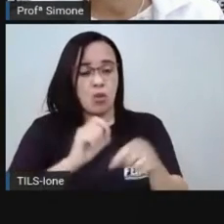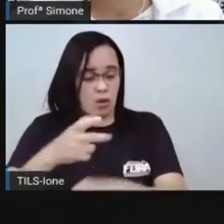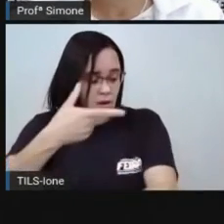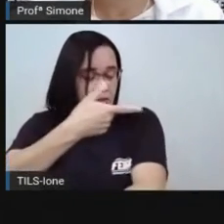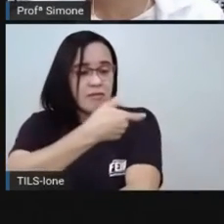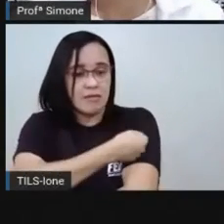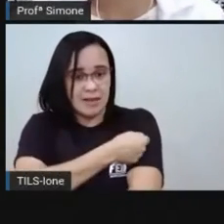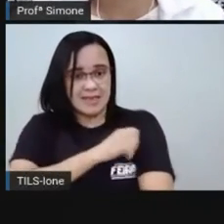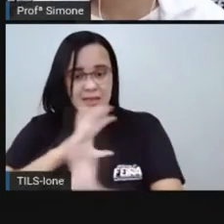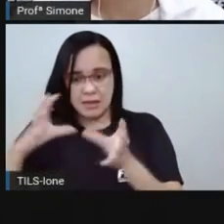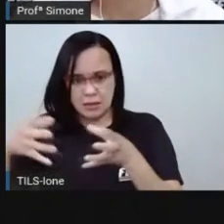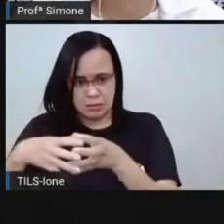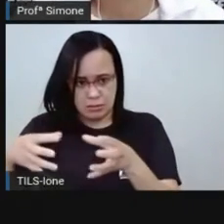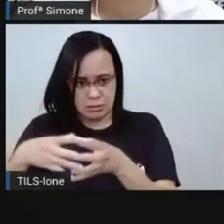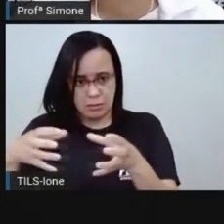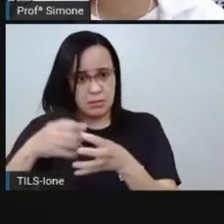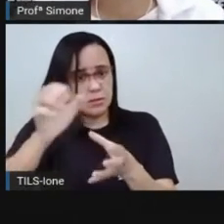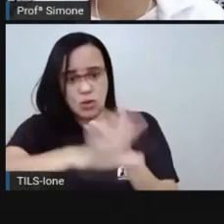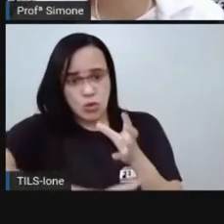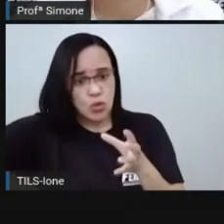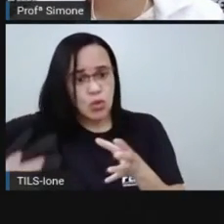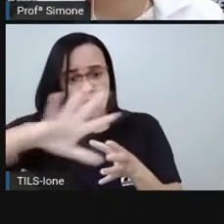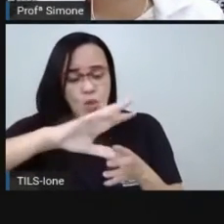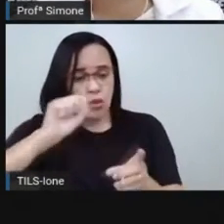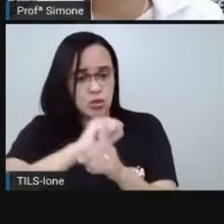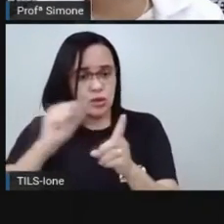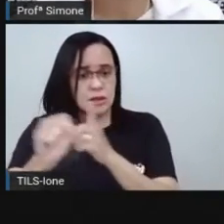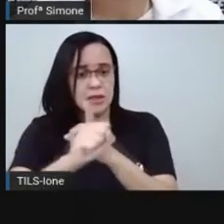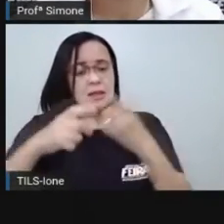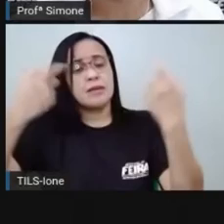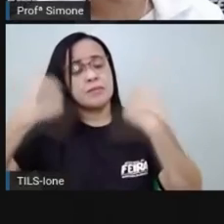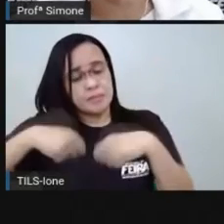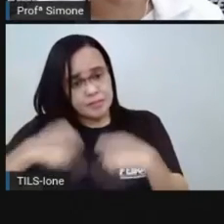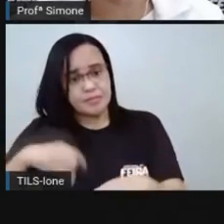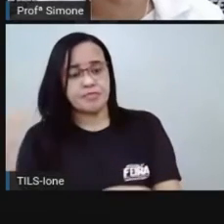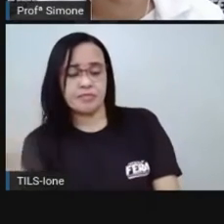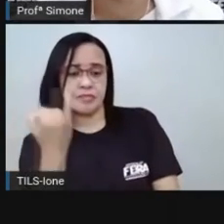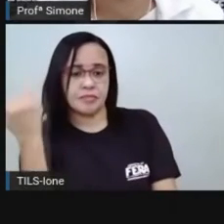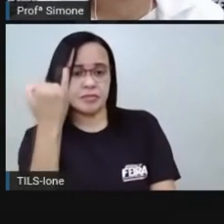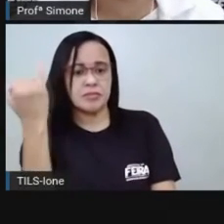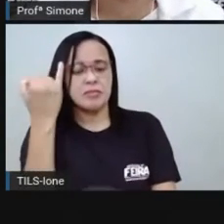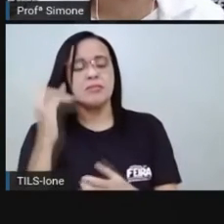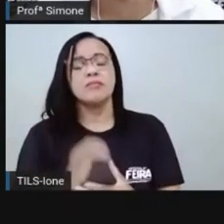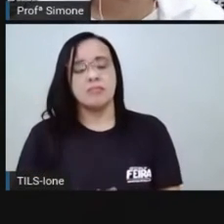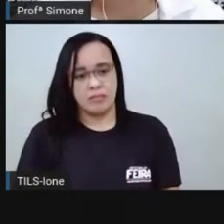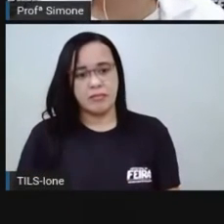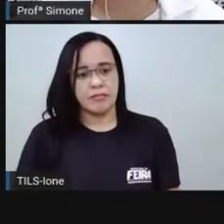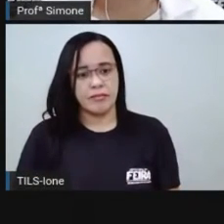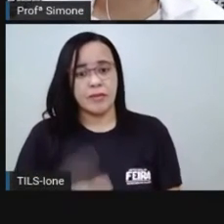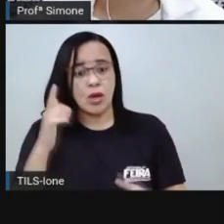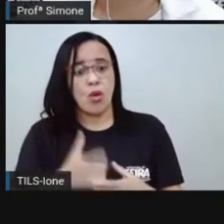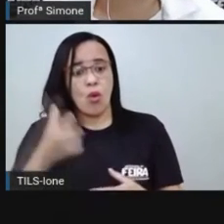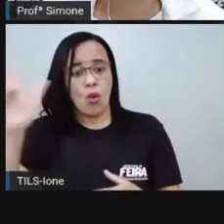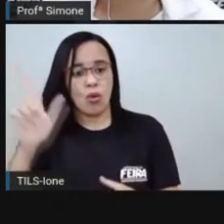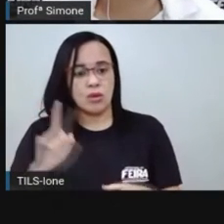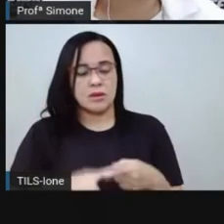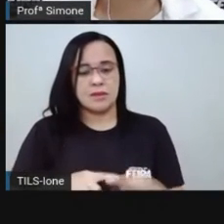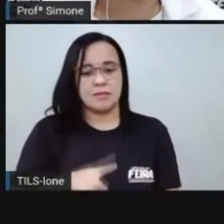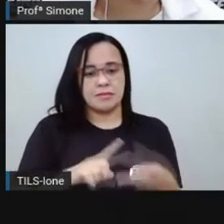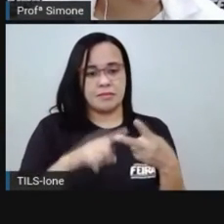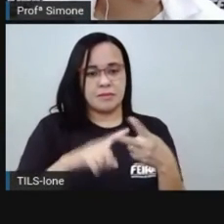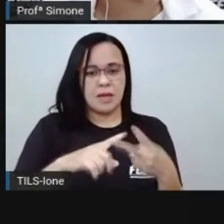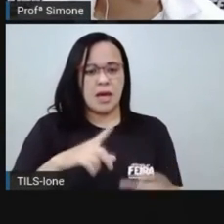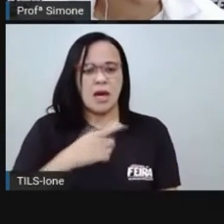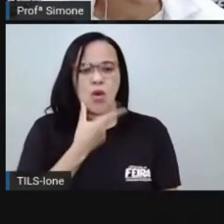já na era Vargas, os dois pontos mais marcantes são a industrialização do